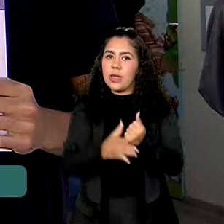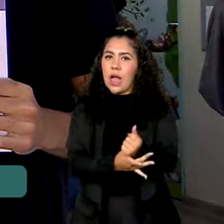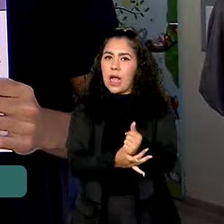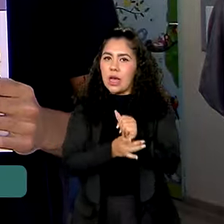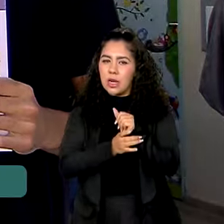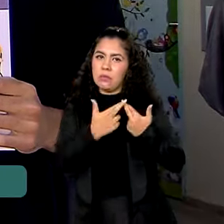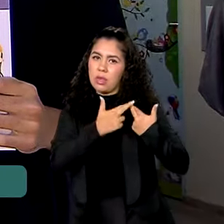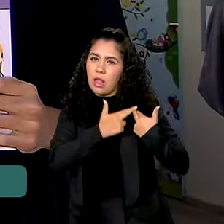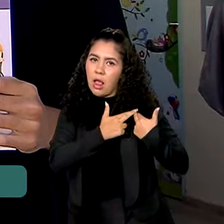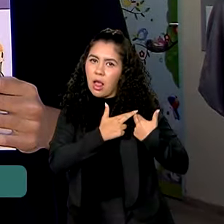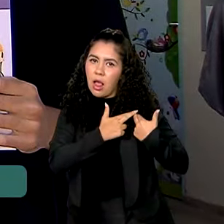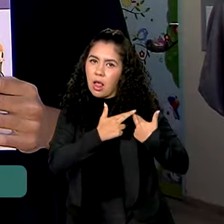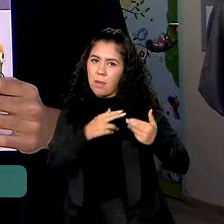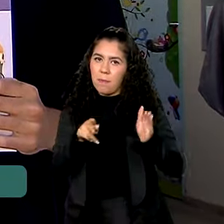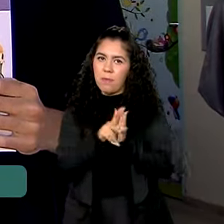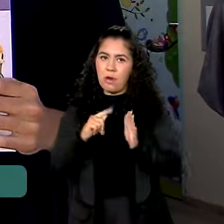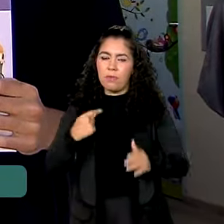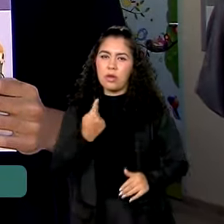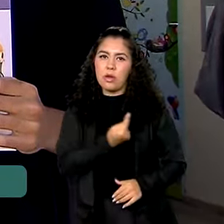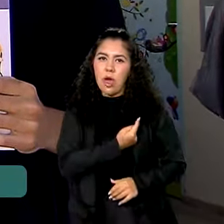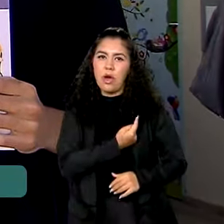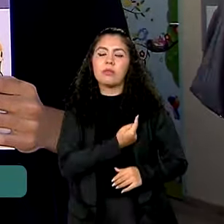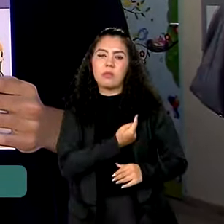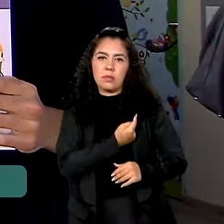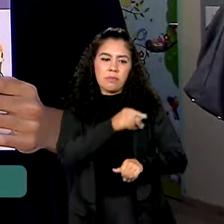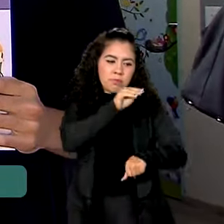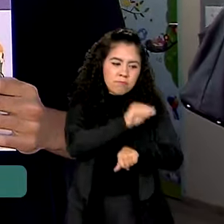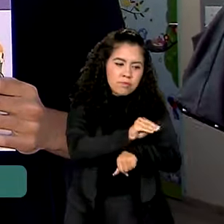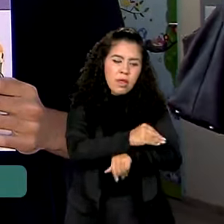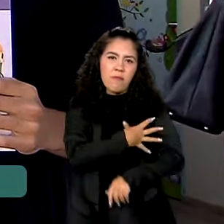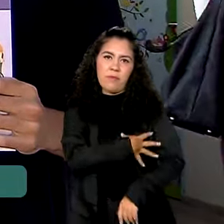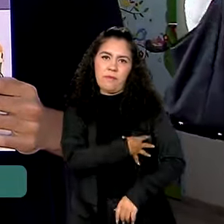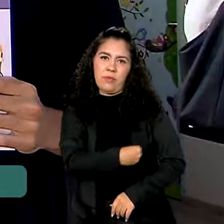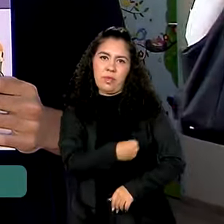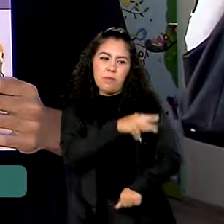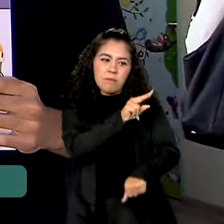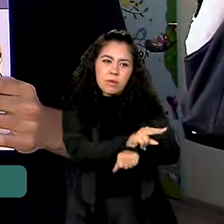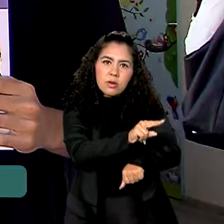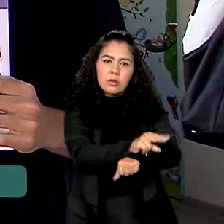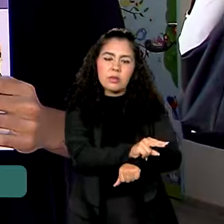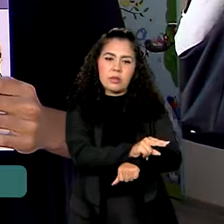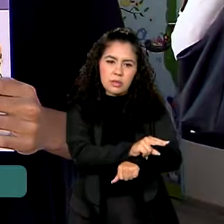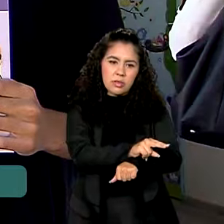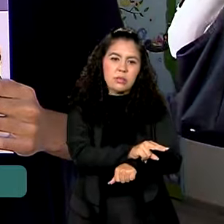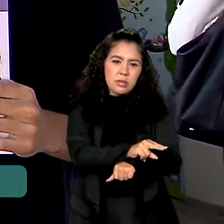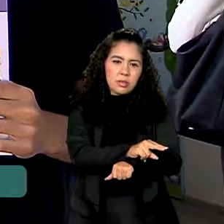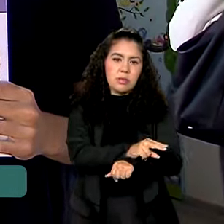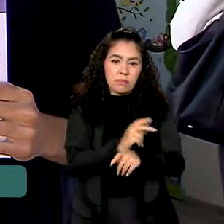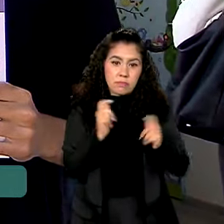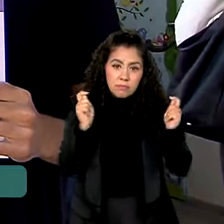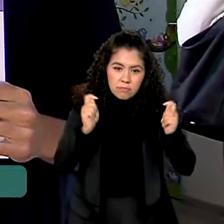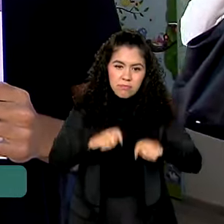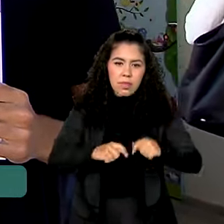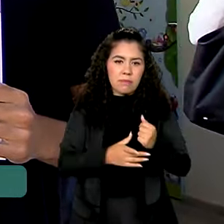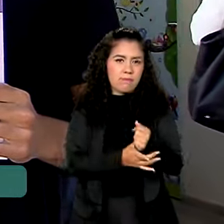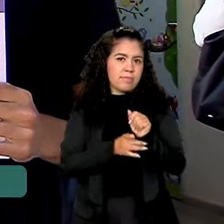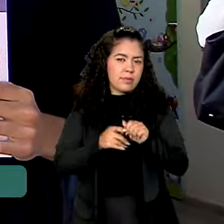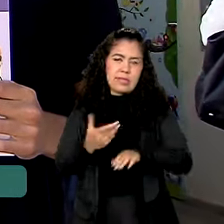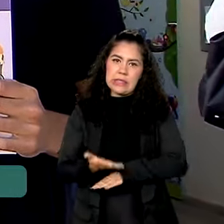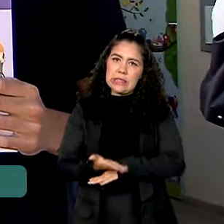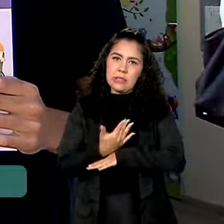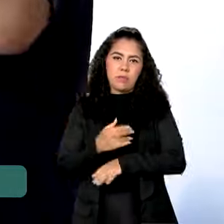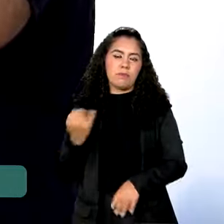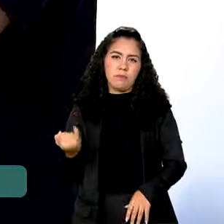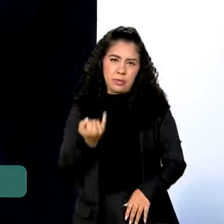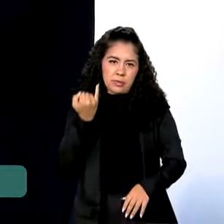responsabilidade nossa, que o nosso filho esteja protegido, já que pode garantir essa segurança já desde cedo, que é